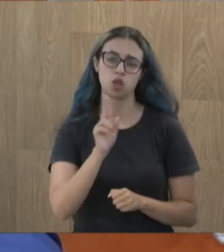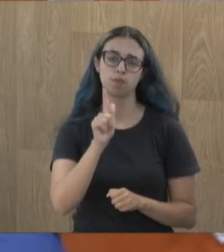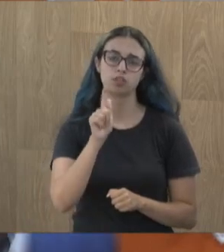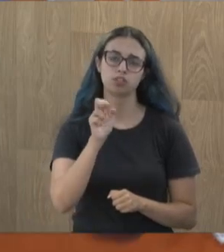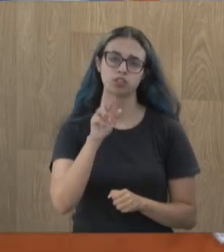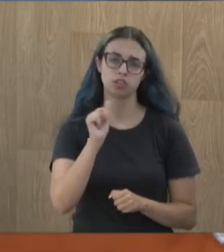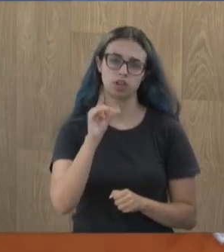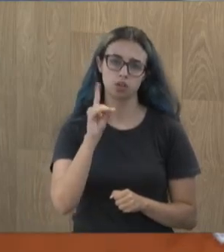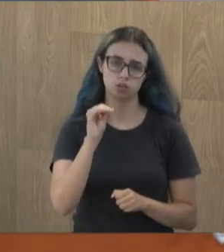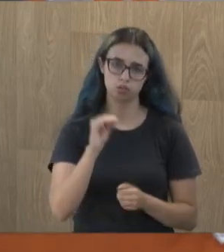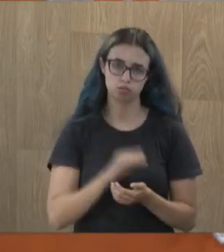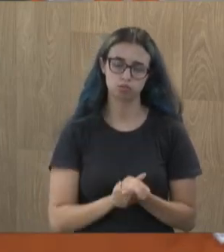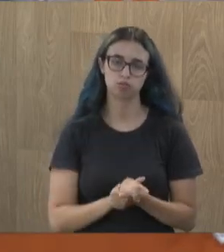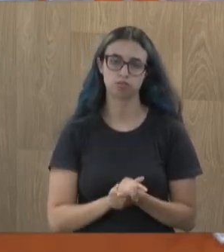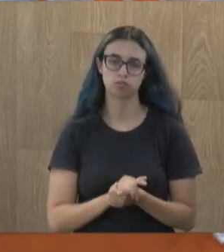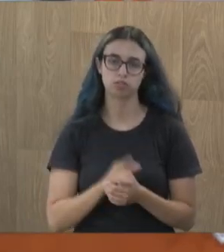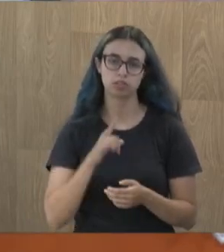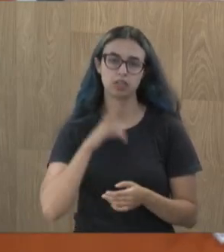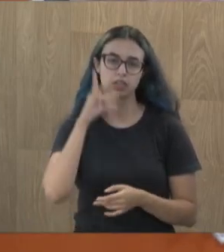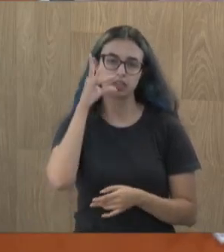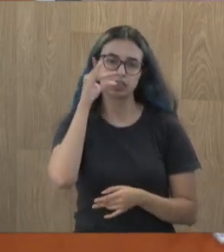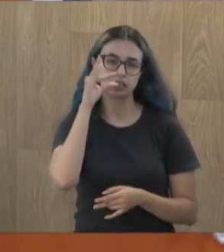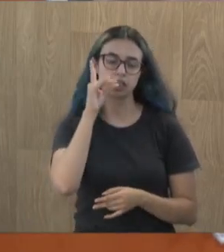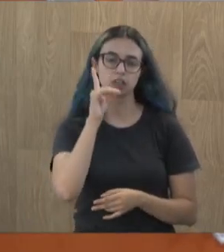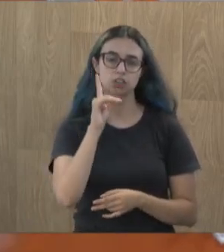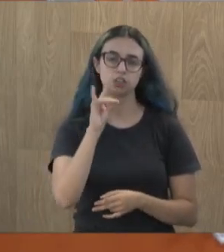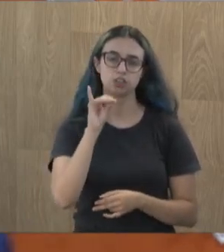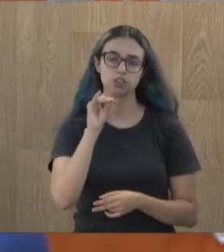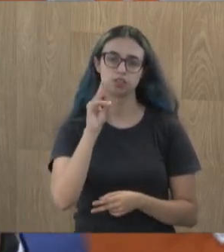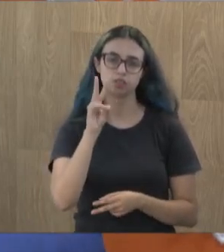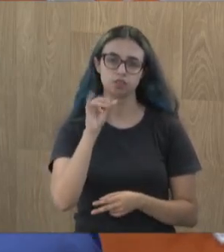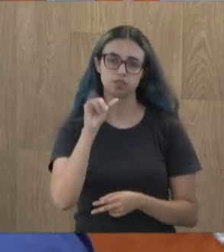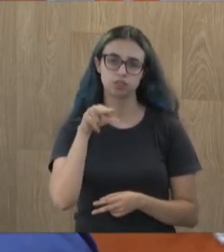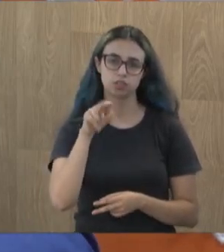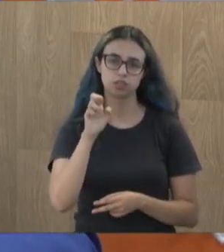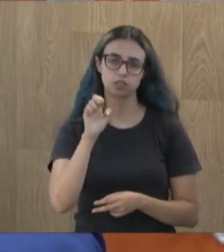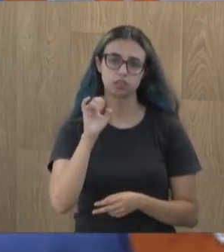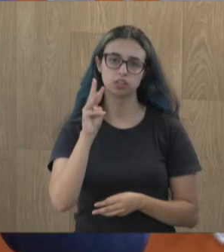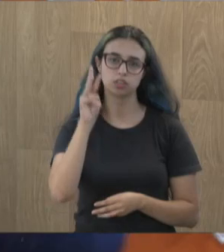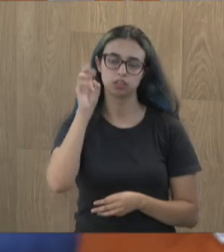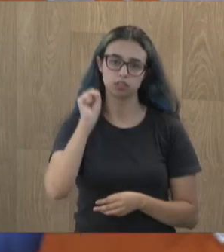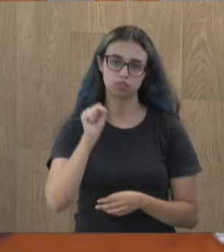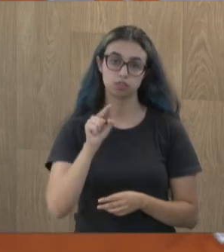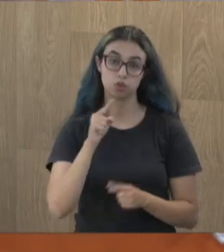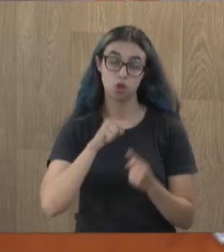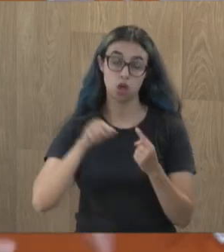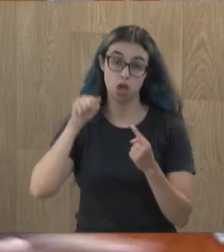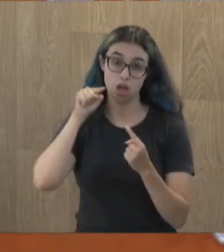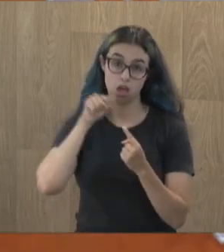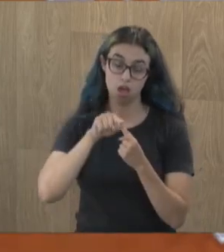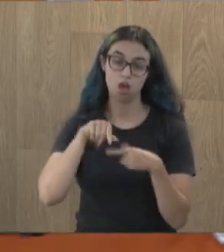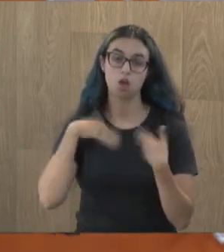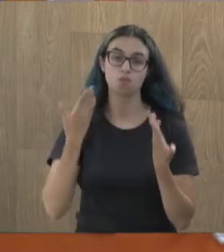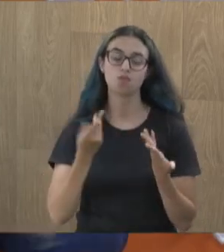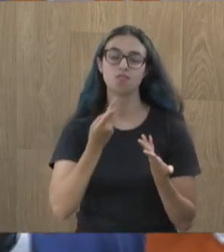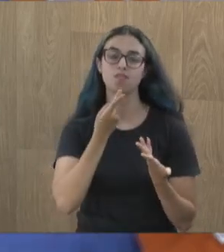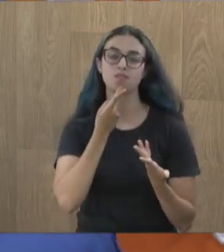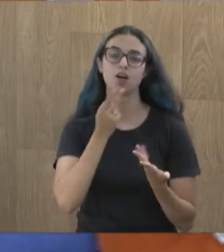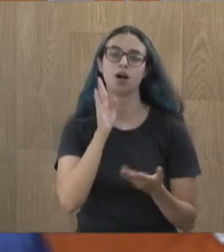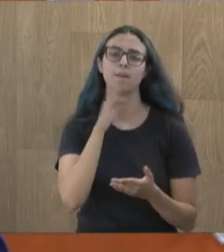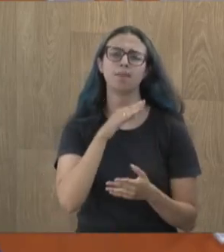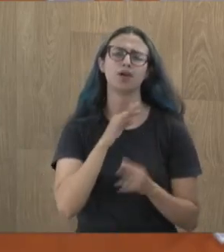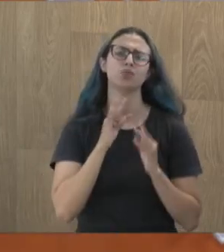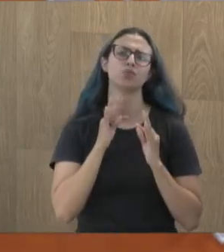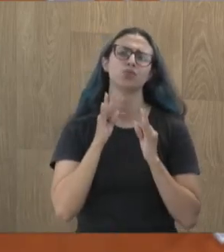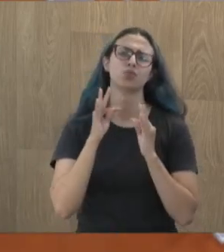que tem uma página de internet que o intuito é denigrir e desconstruir qualquer situação